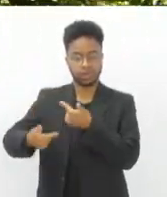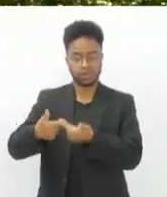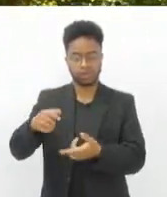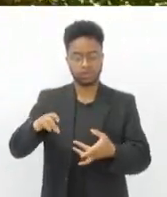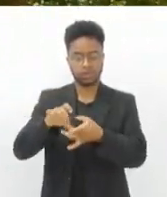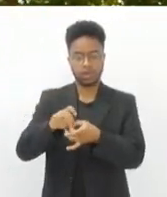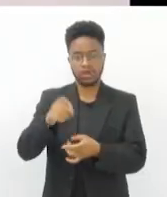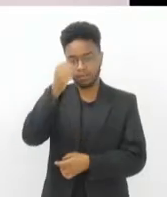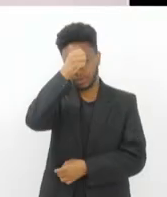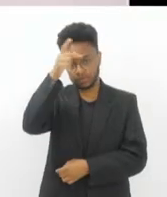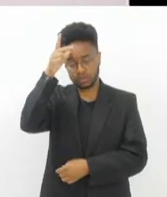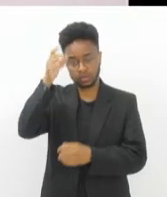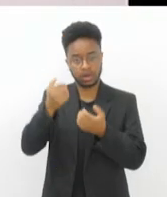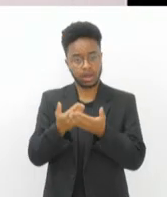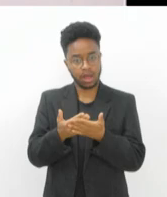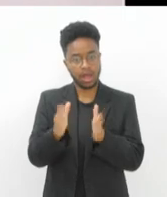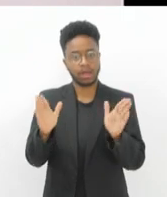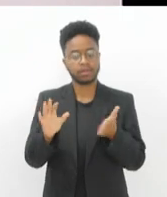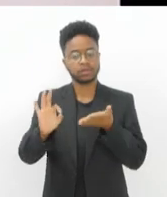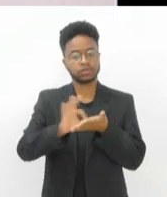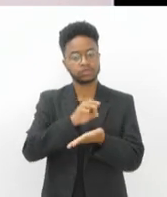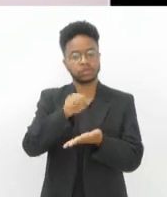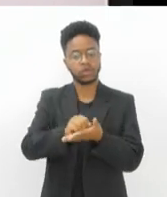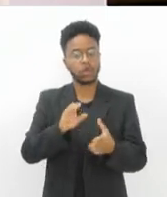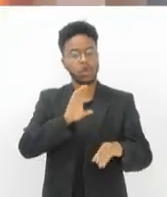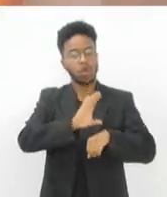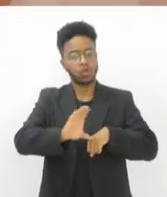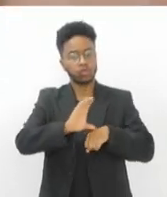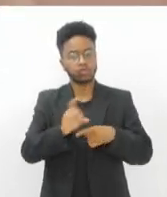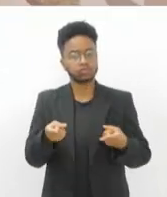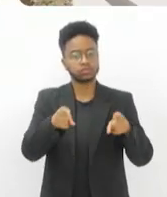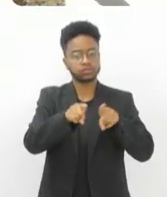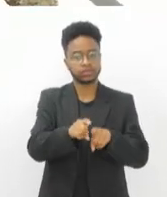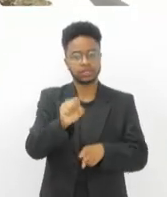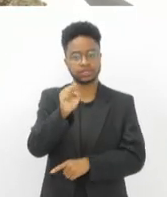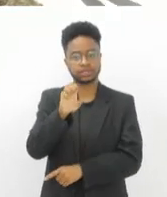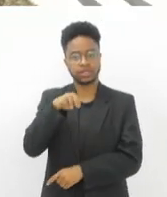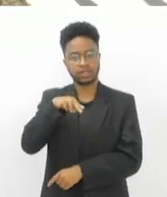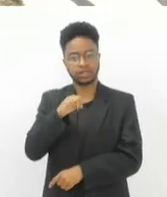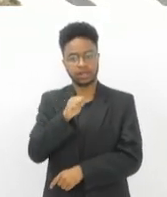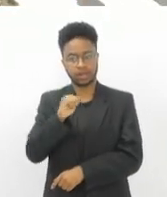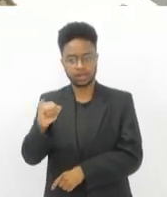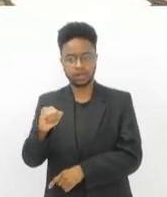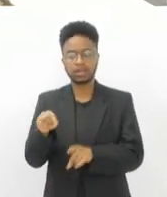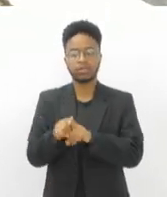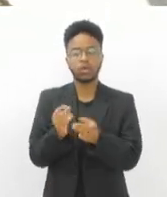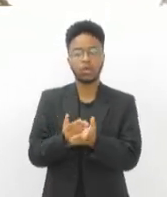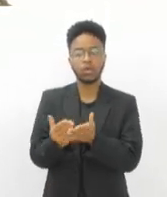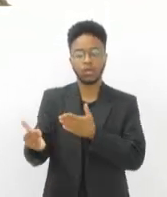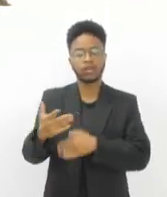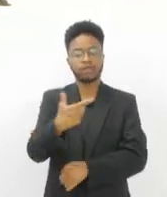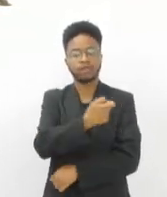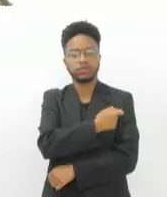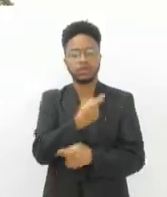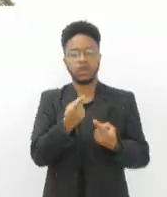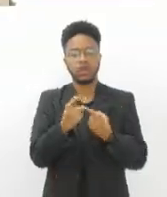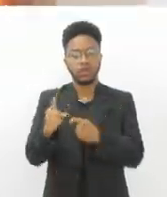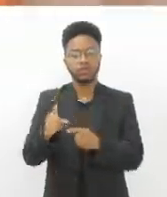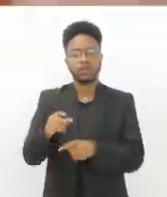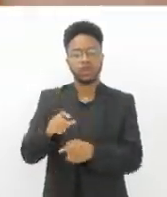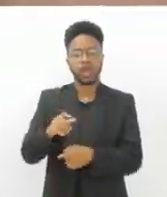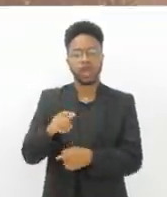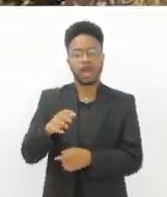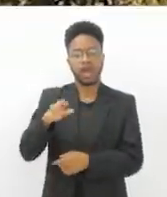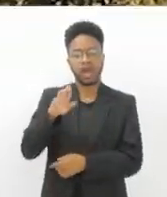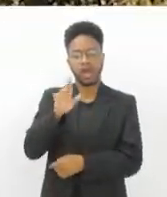abrem inscrições para cursos em parceria com o Senai. Rio inicia a campanha de vacinação antirrábica neste sábado.